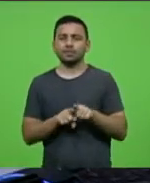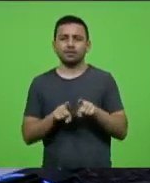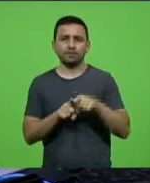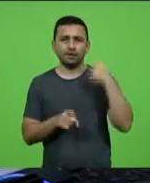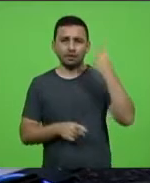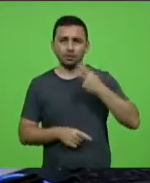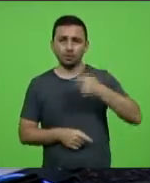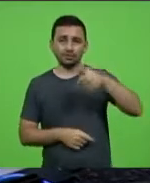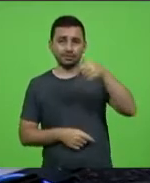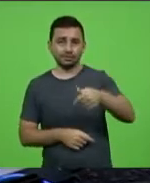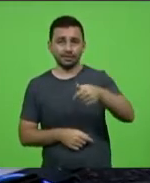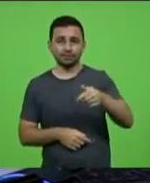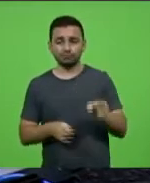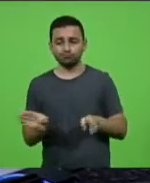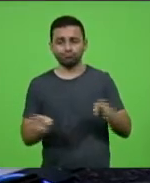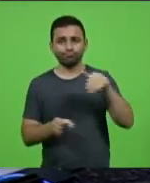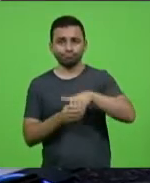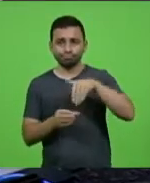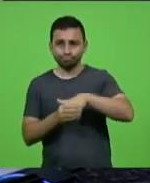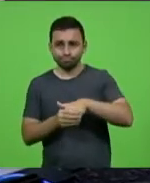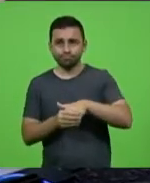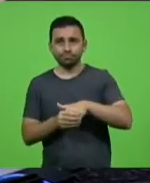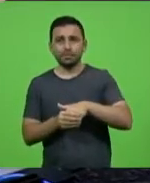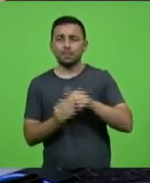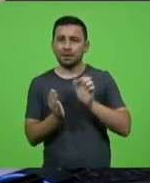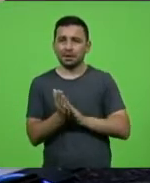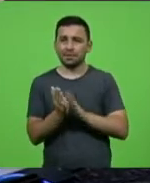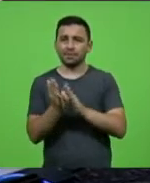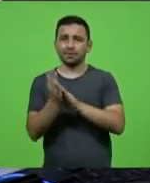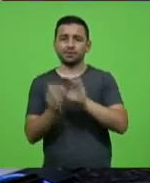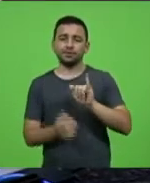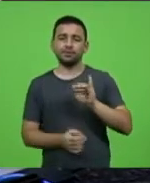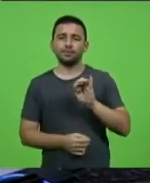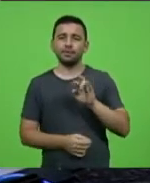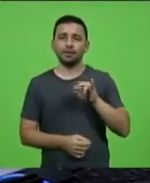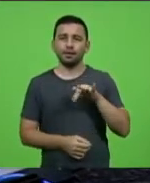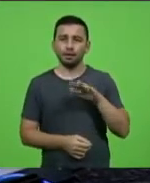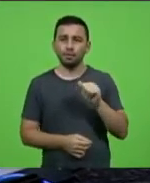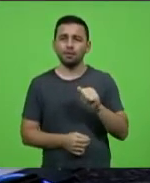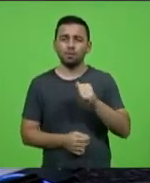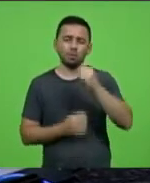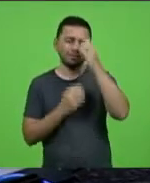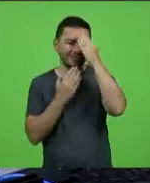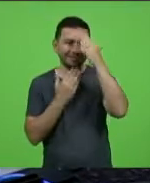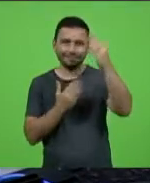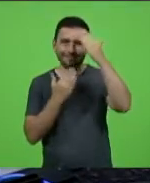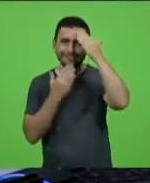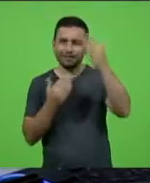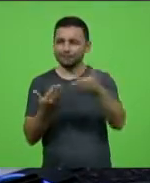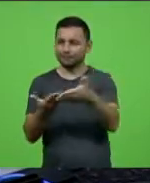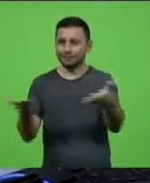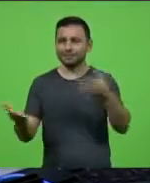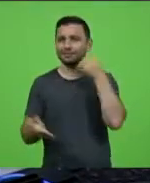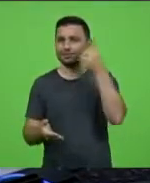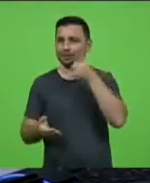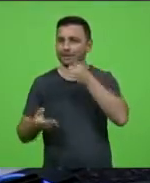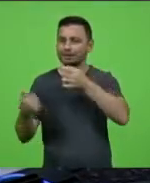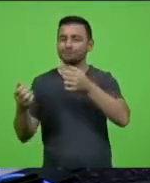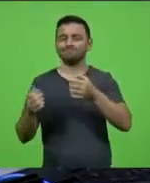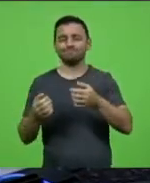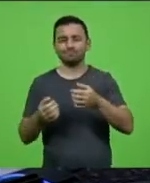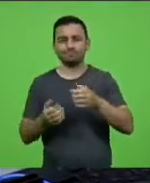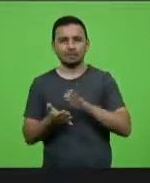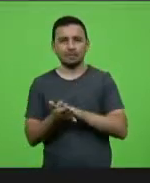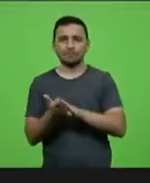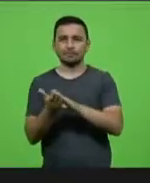mandatos. É assim, parabéns à Ibirama. Obrigado a todos os deputados pela manifestação da nossa querida Ibirama.